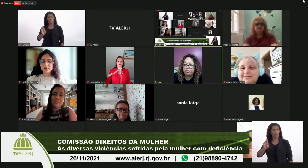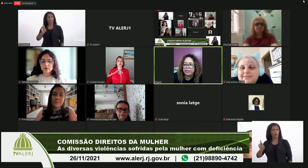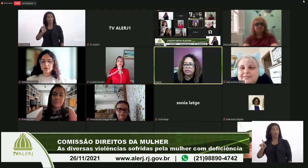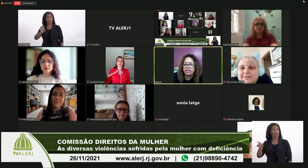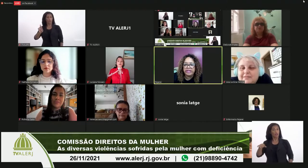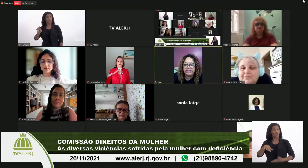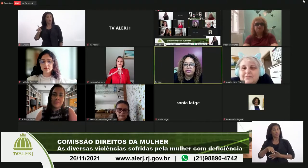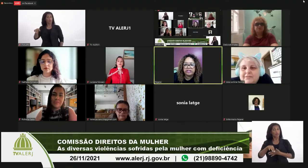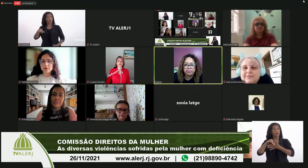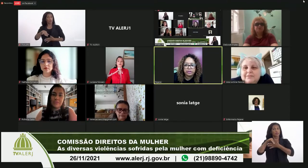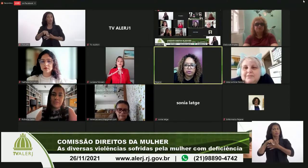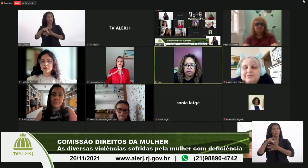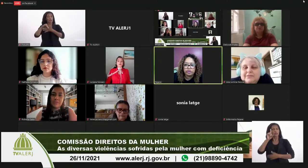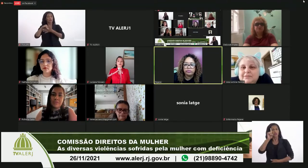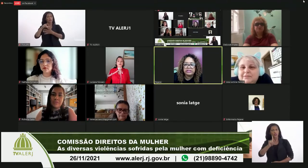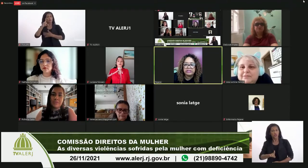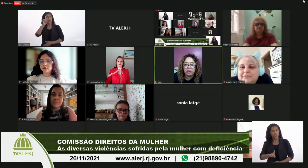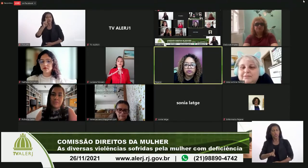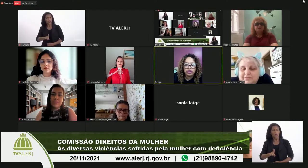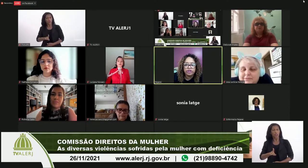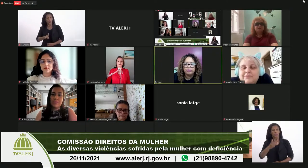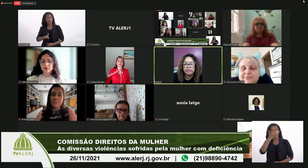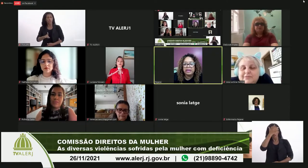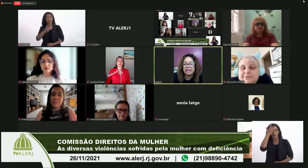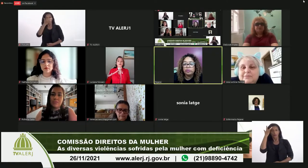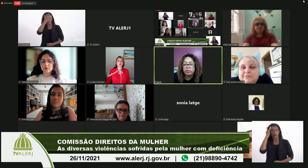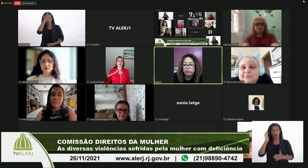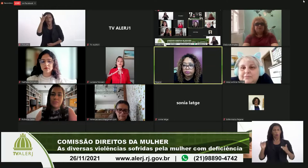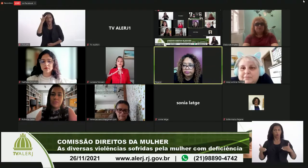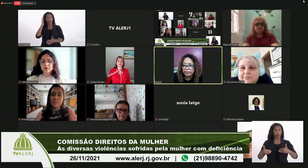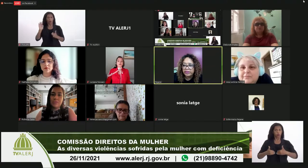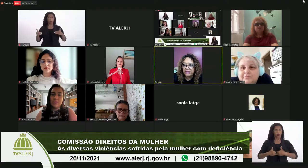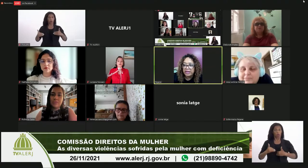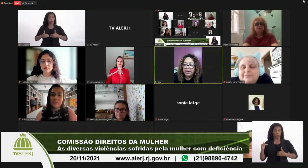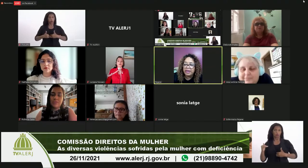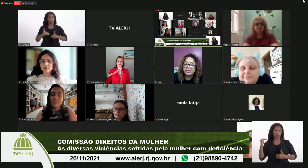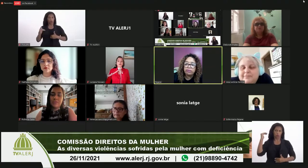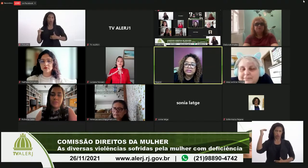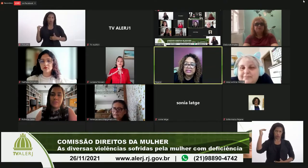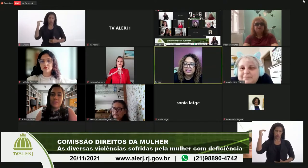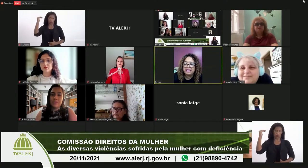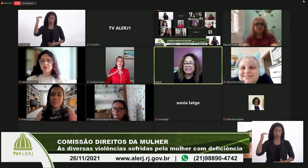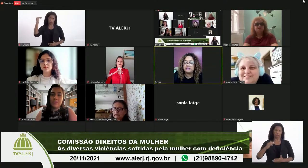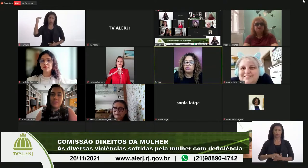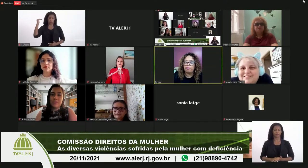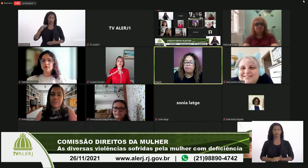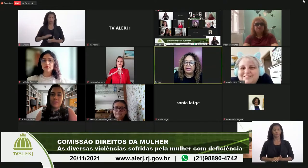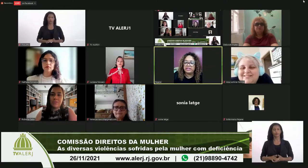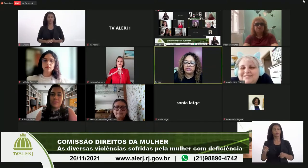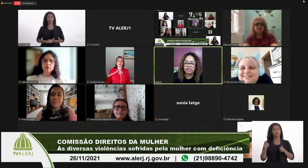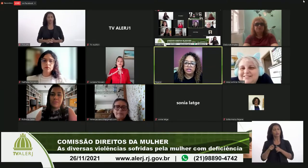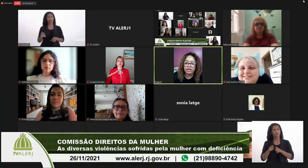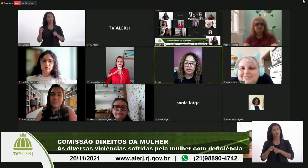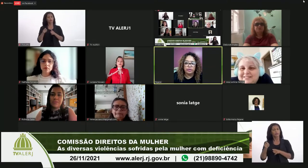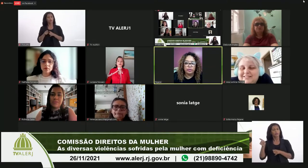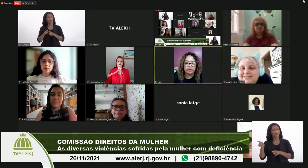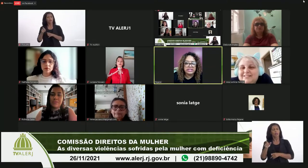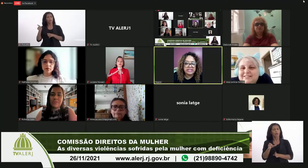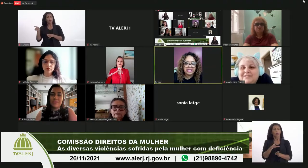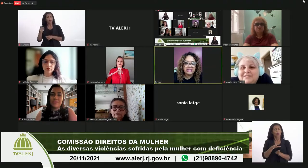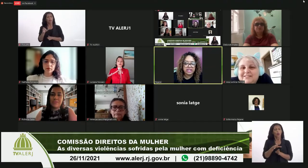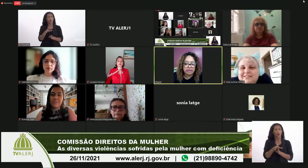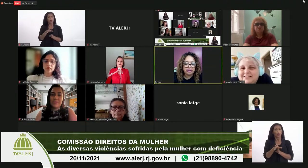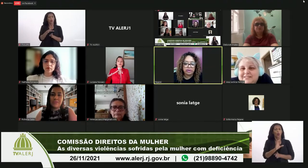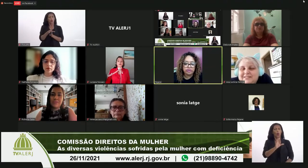Movimento pelos Direitos das Pessoas com Autismo Adulto. Ana é conselheira suplente do